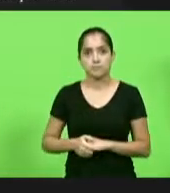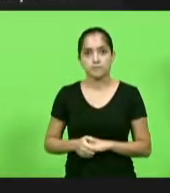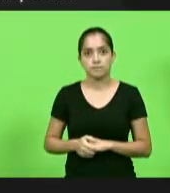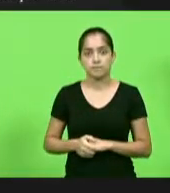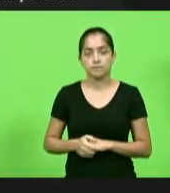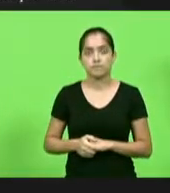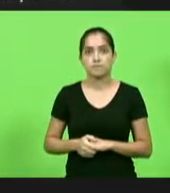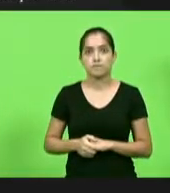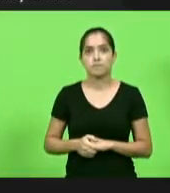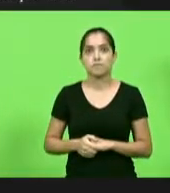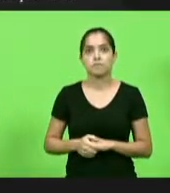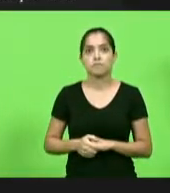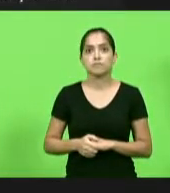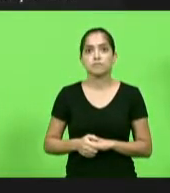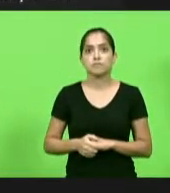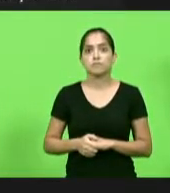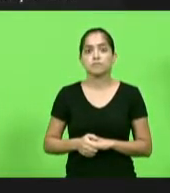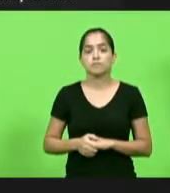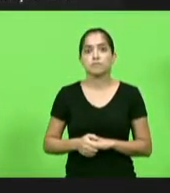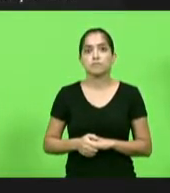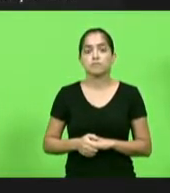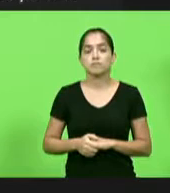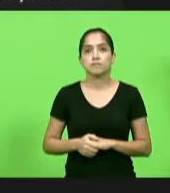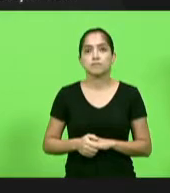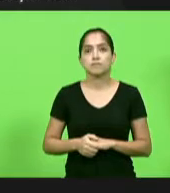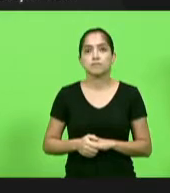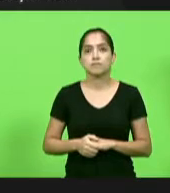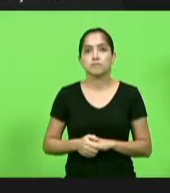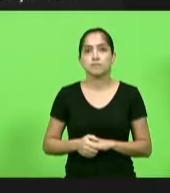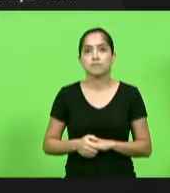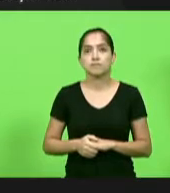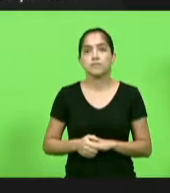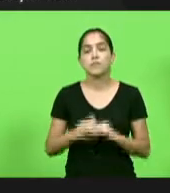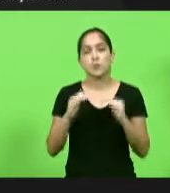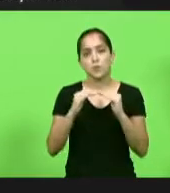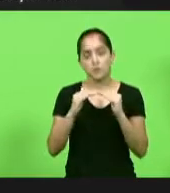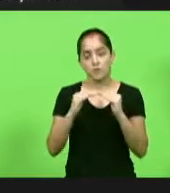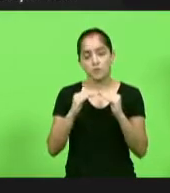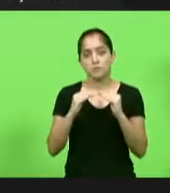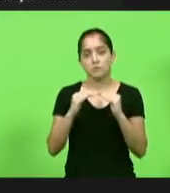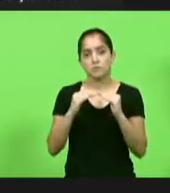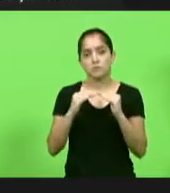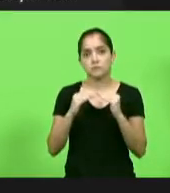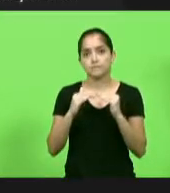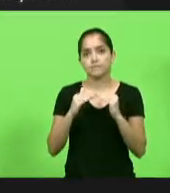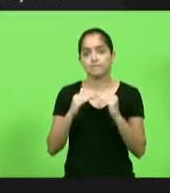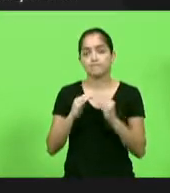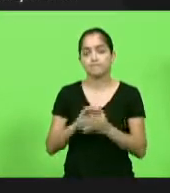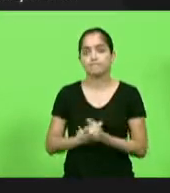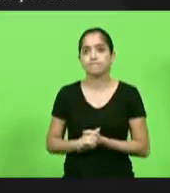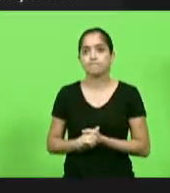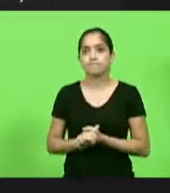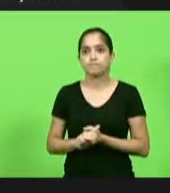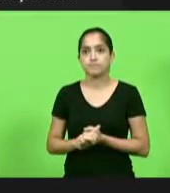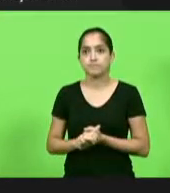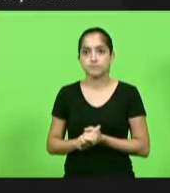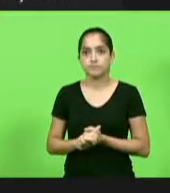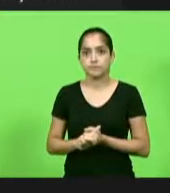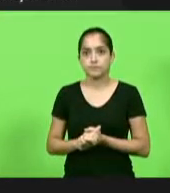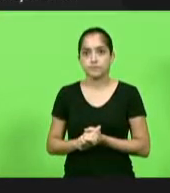O deputado Fernando Kreling está em plenário aqui e está com as duas mãos sinalizando positivo.